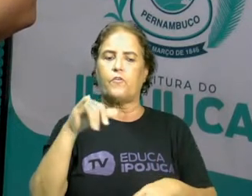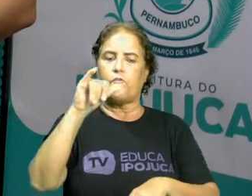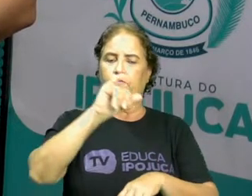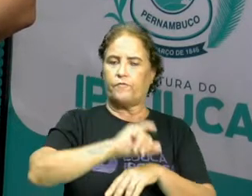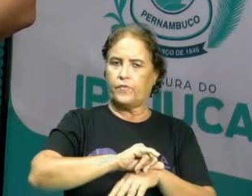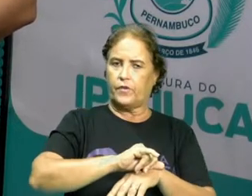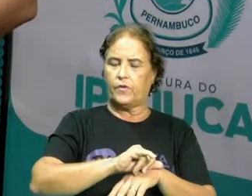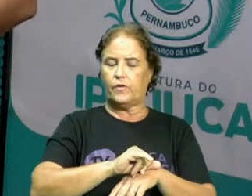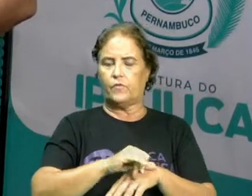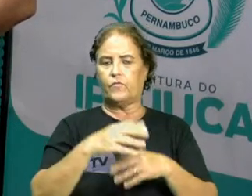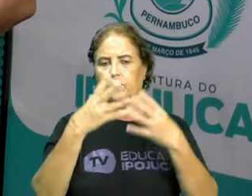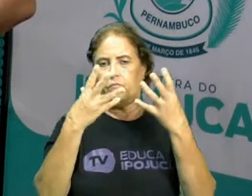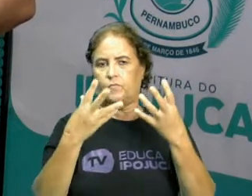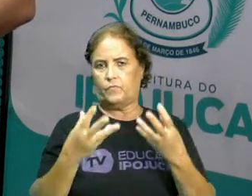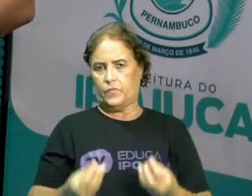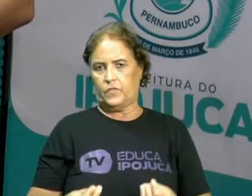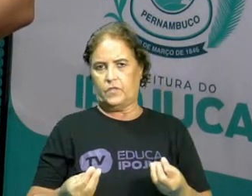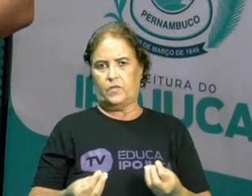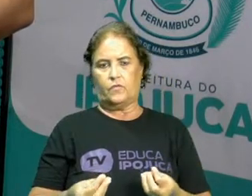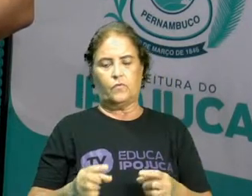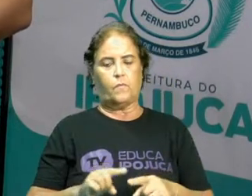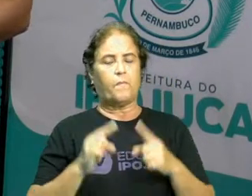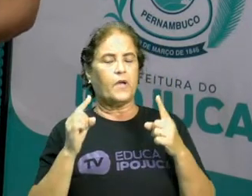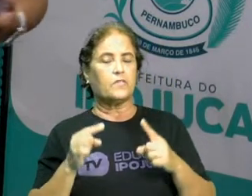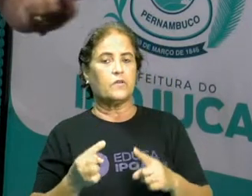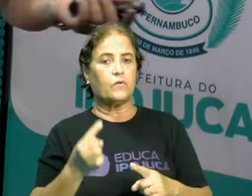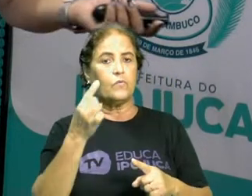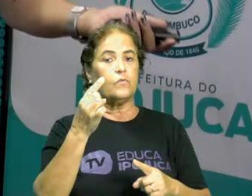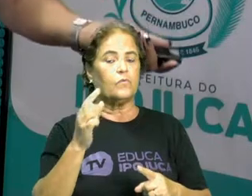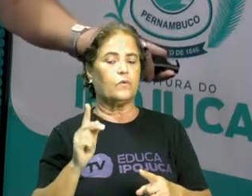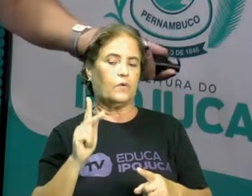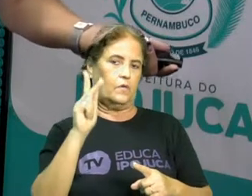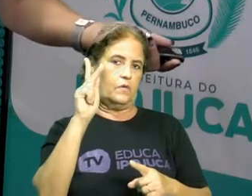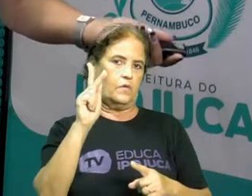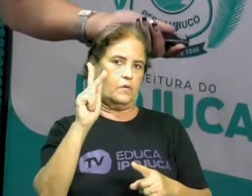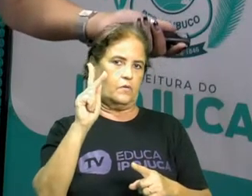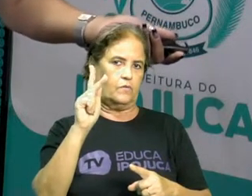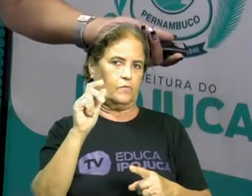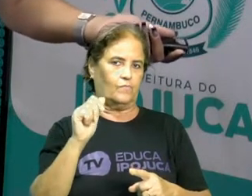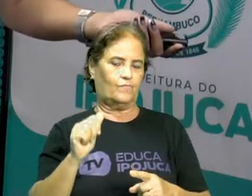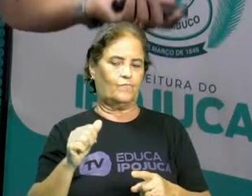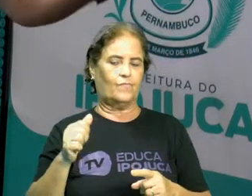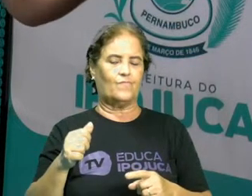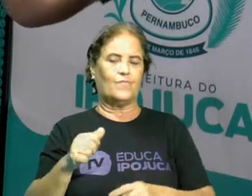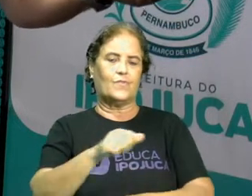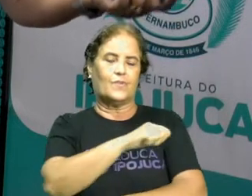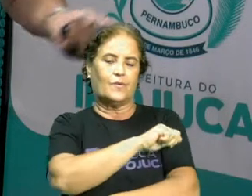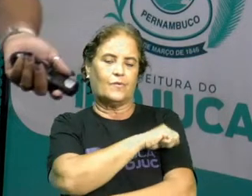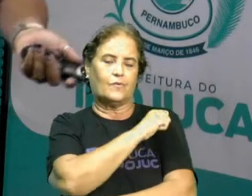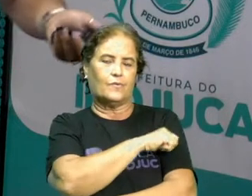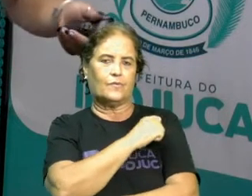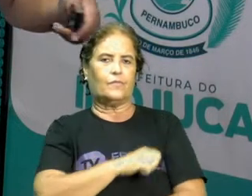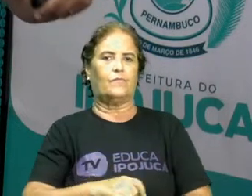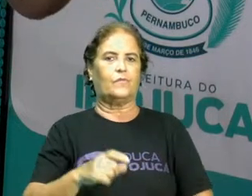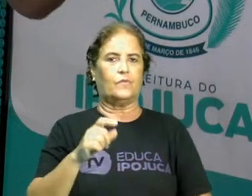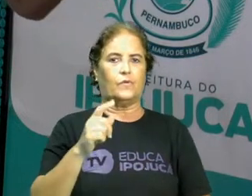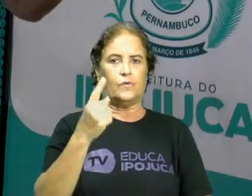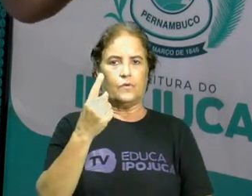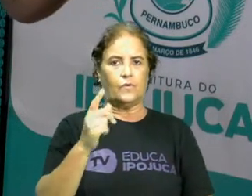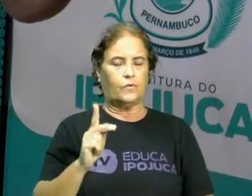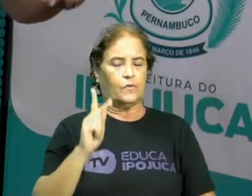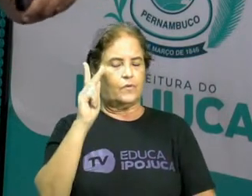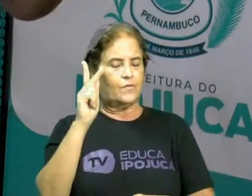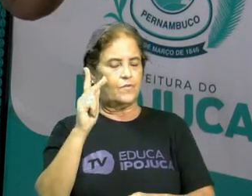eu falei um quilo de ferro ou um quilo de algodão? Então, a massa dos dois é a mesma. Todos os dois, eles